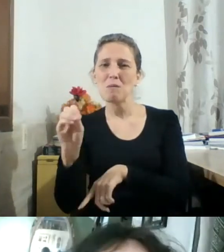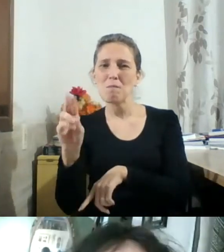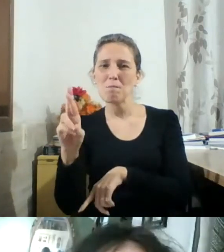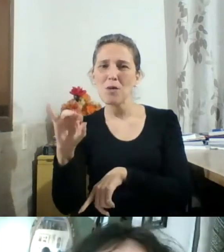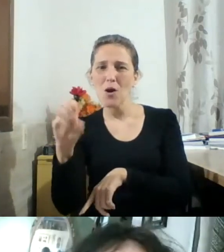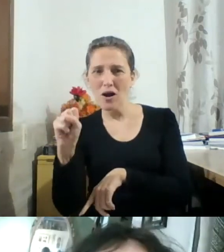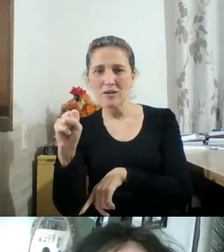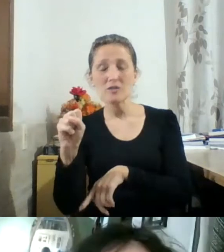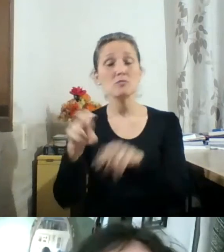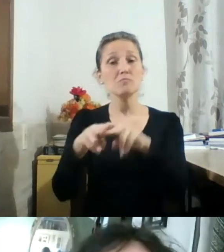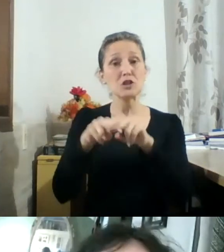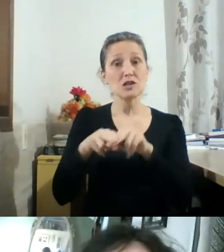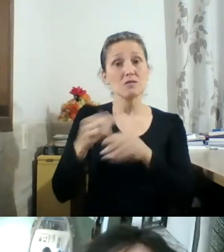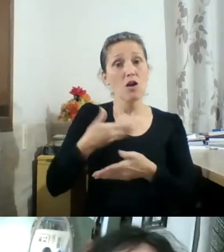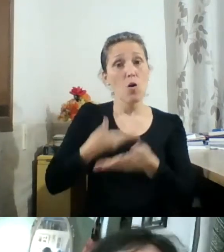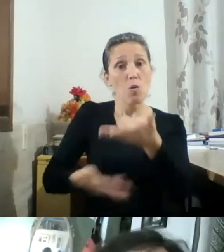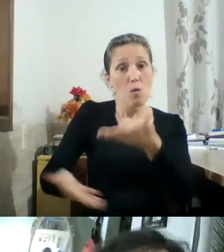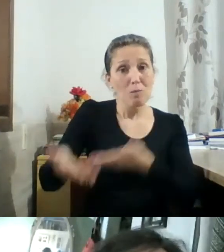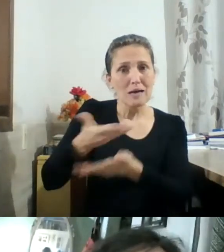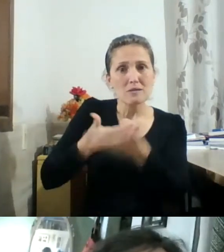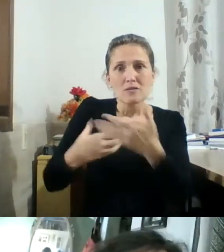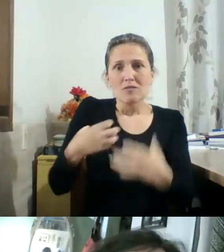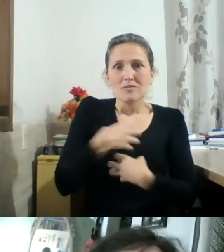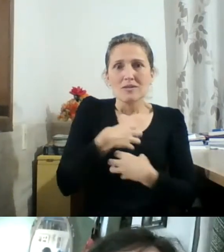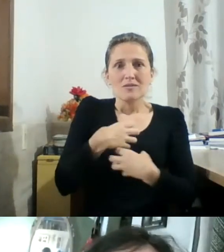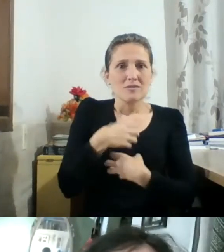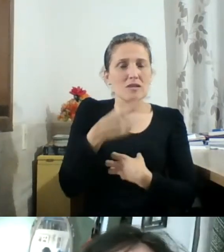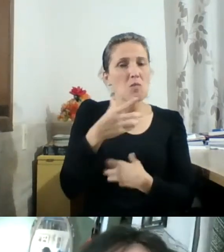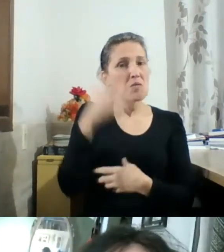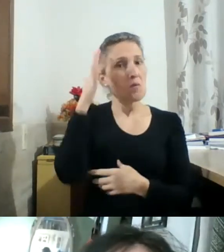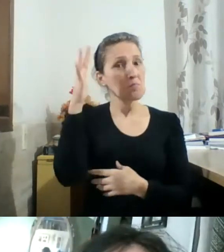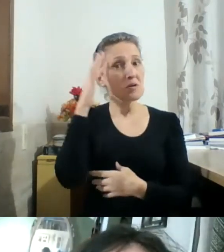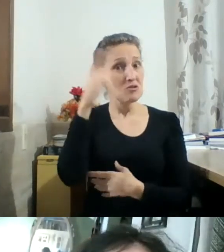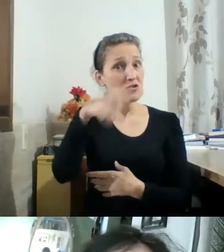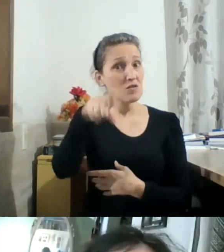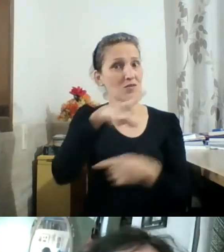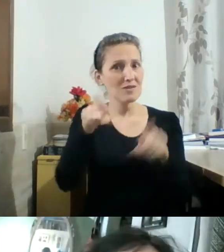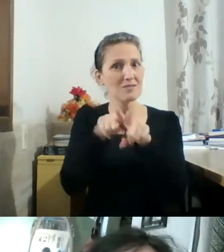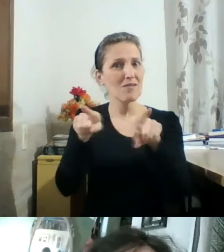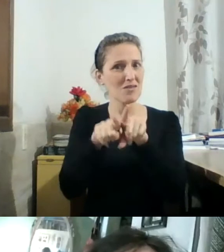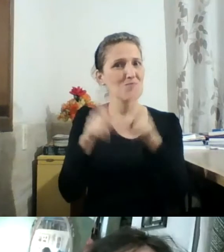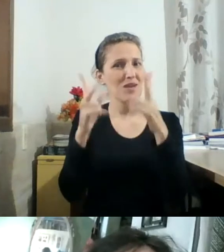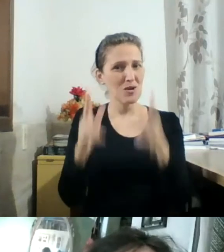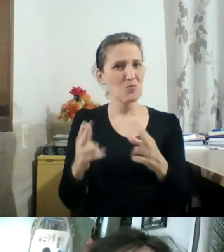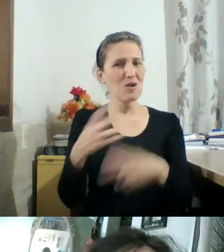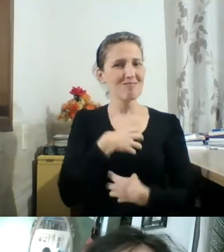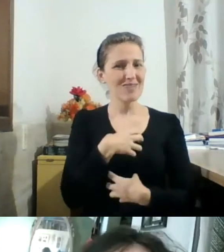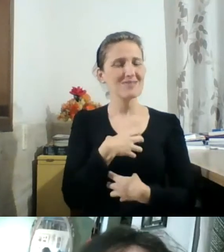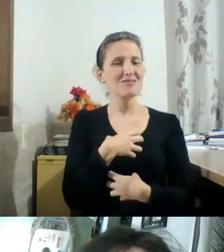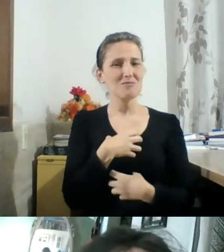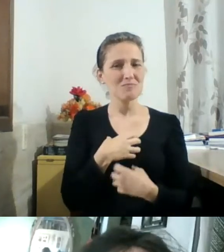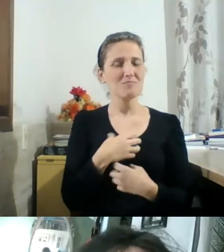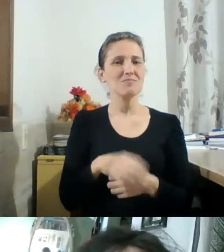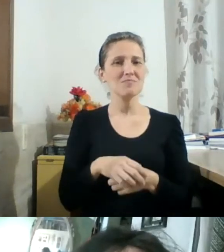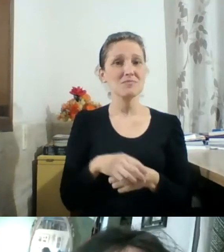compartilho essa sensação, porque eu imagino que para todos vocês deve ser alguma coisa parecida no sentir. Bom,